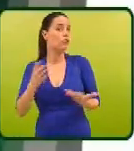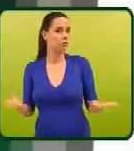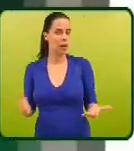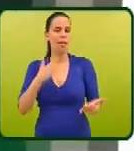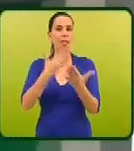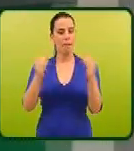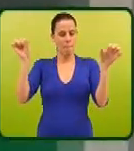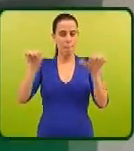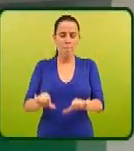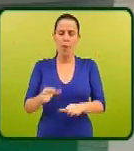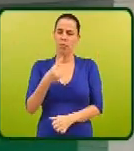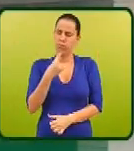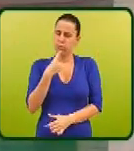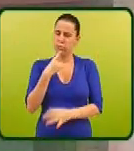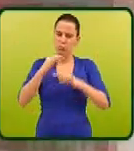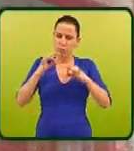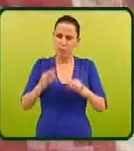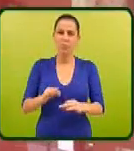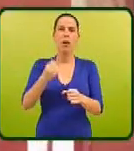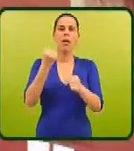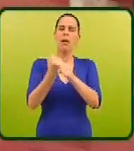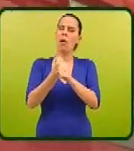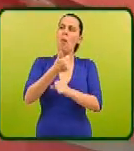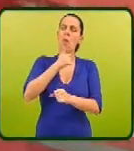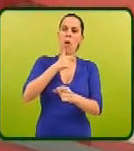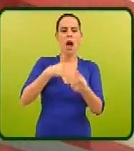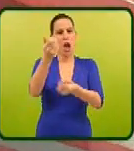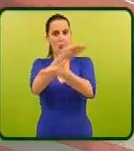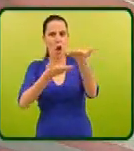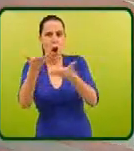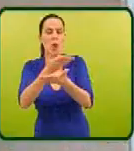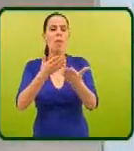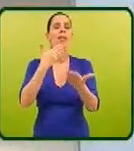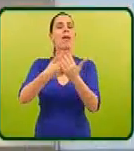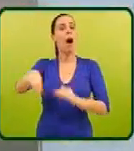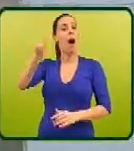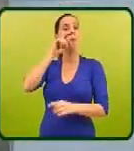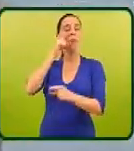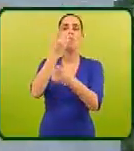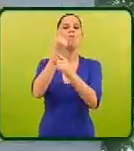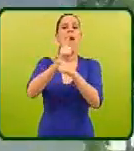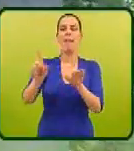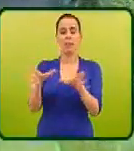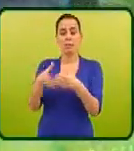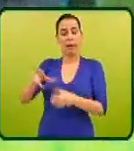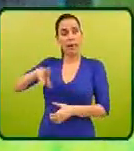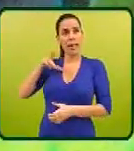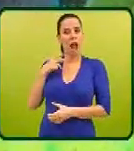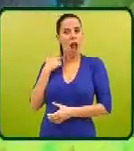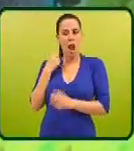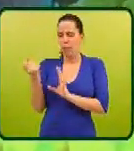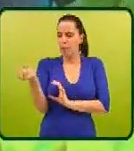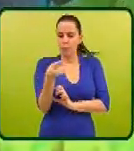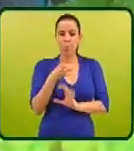vão agravar de forma dramática o desempenho da nossa economia para garantir a concentração de riqueza num pequeno